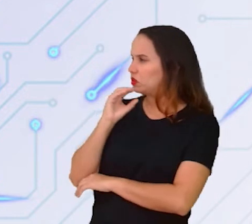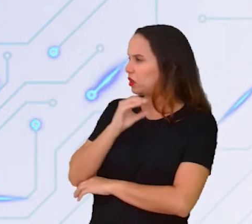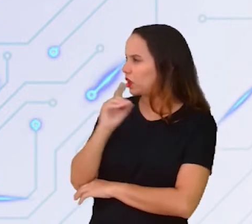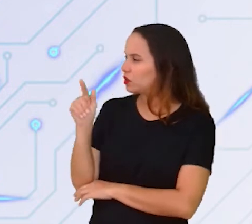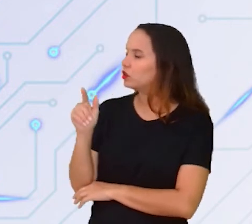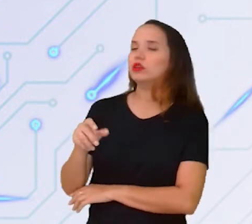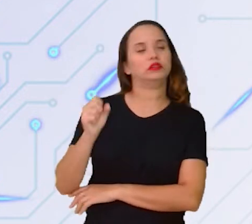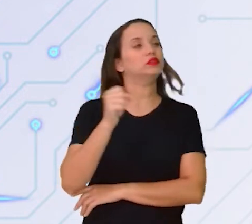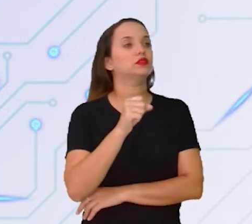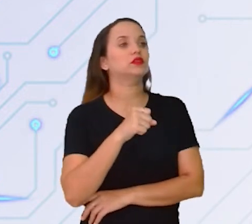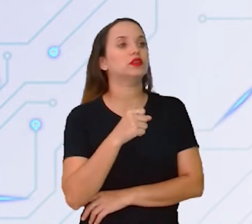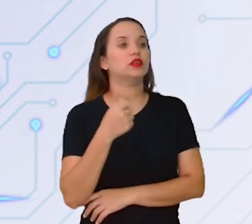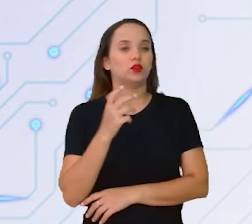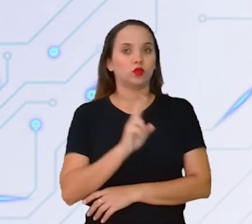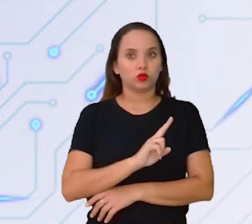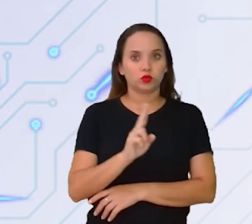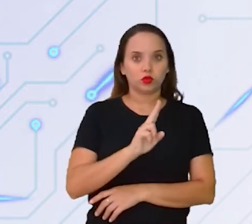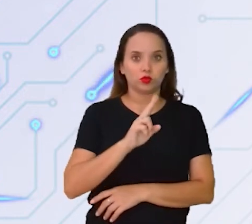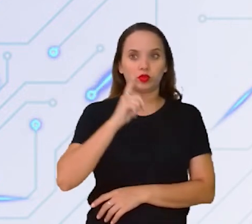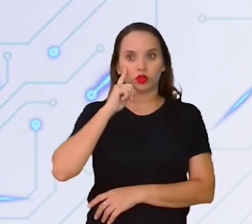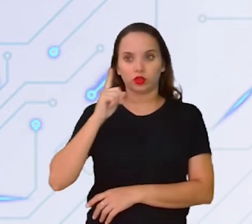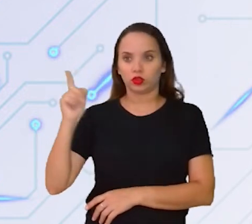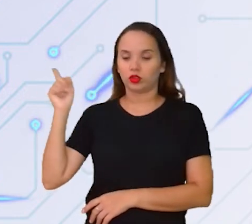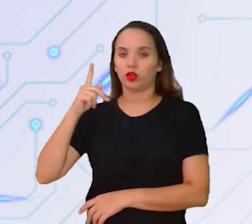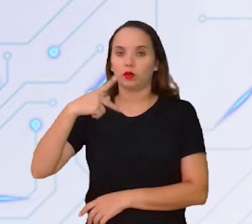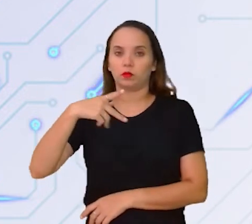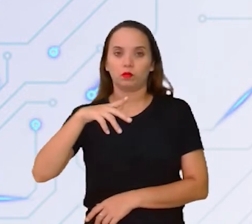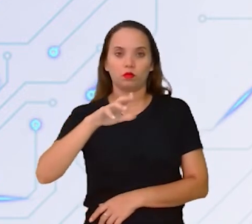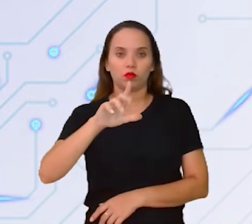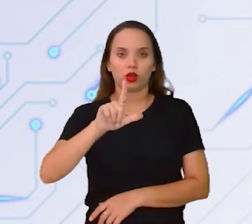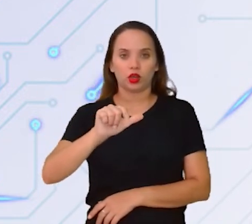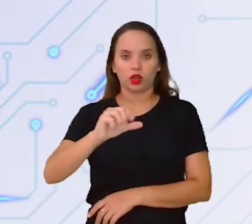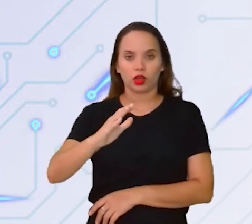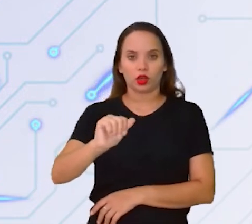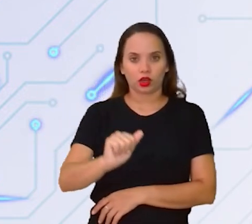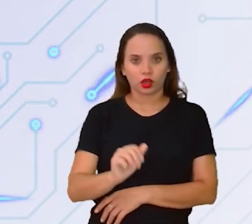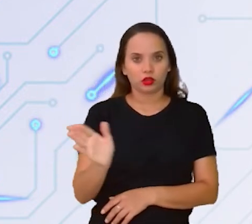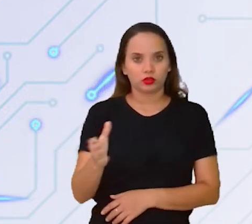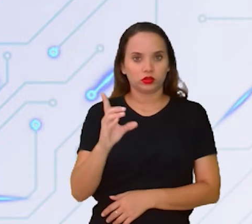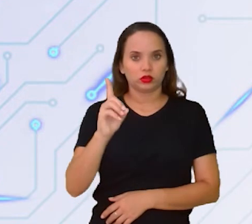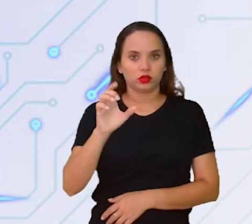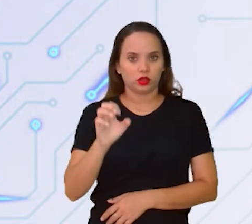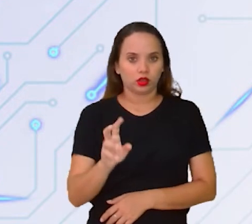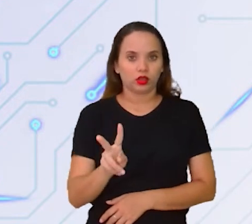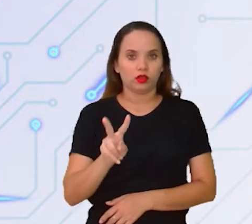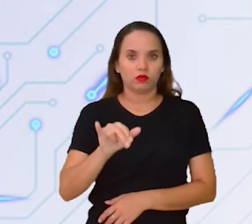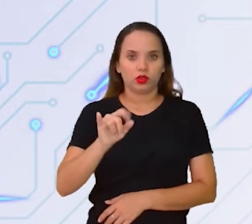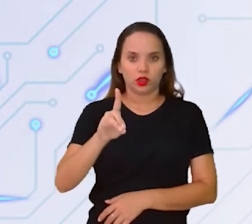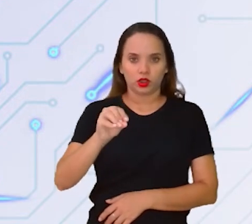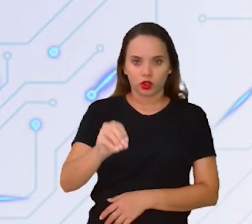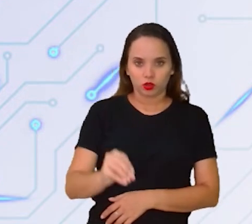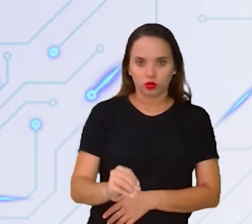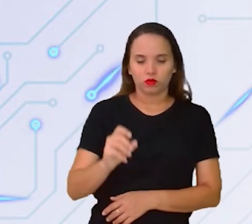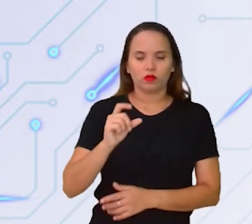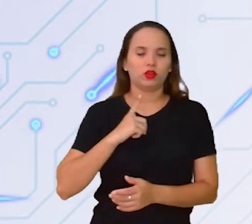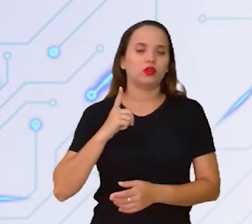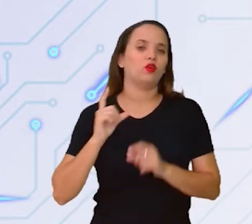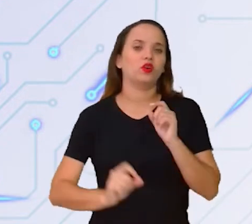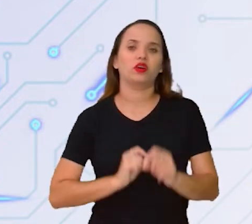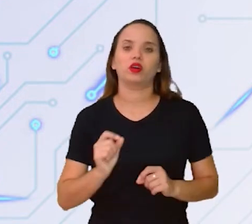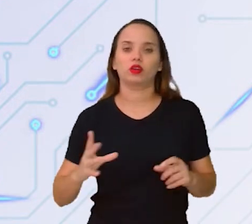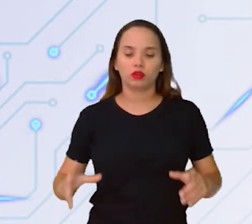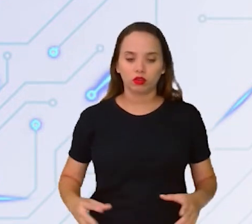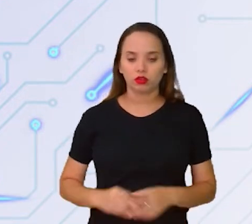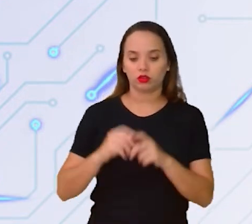segundo ali é o que a gente conhece como a placa de vídeo. Olha o que o nome já está dizendo, né? A placa de vídeo. O que é que ela vai fazer dentro